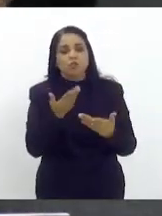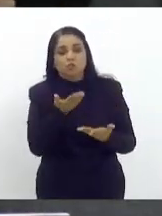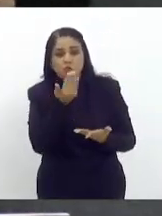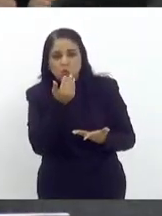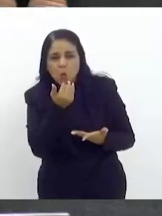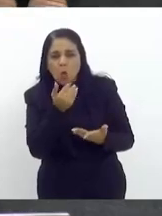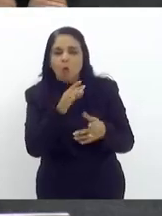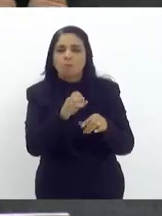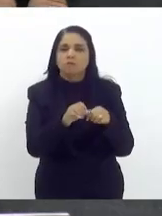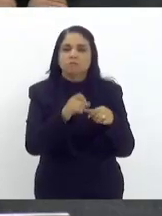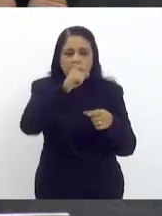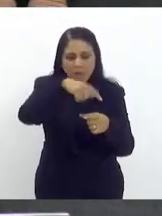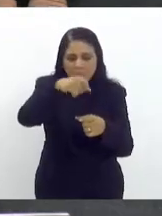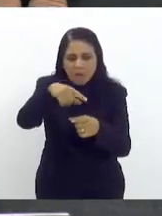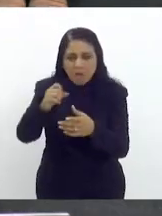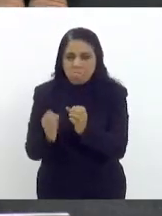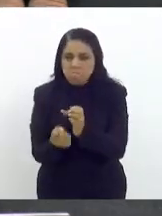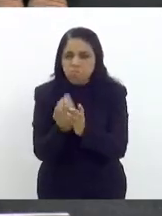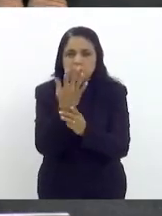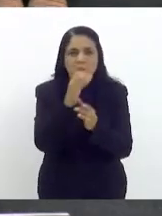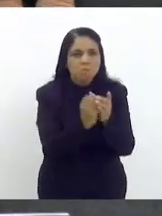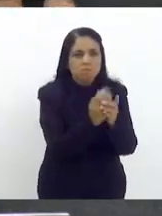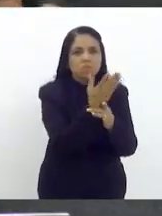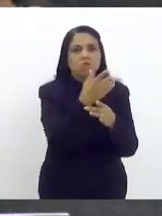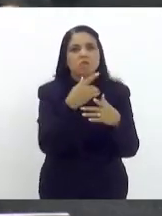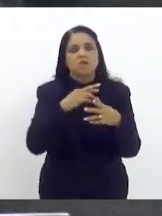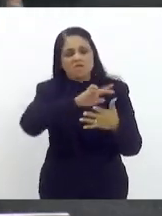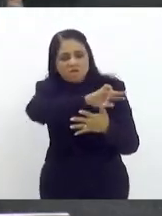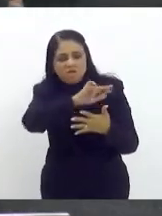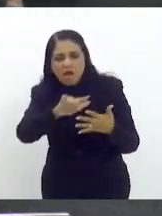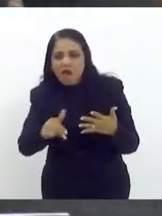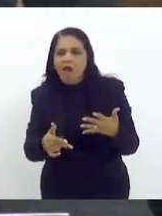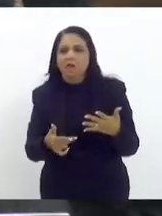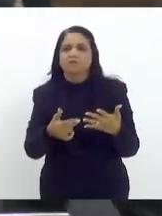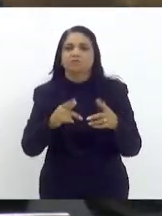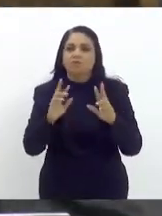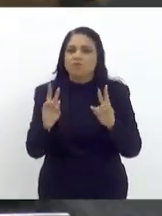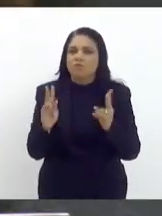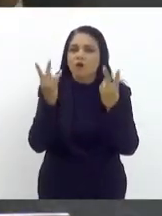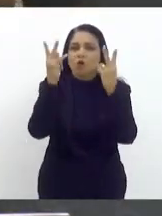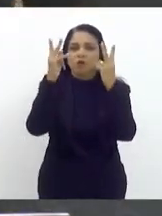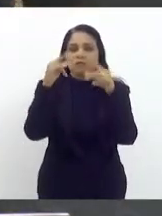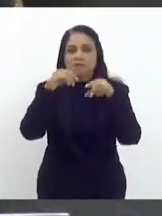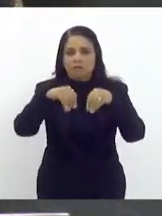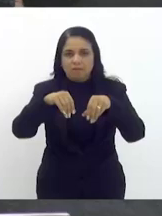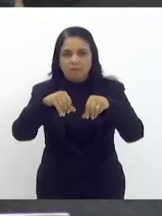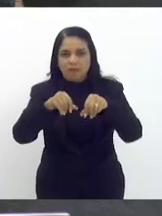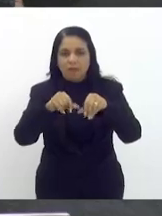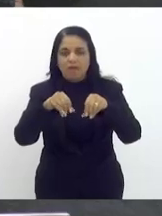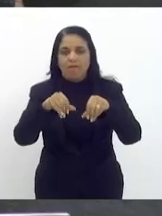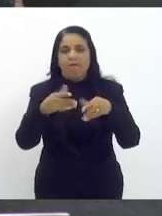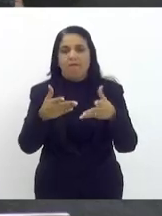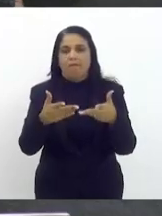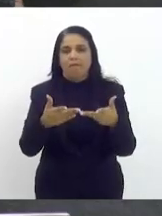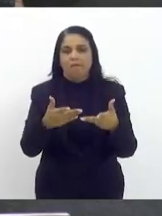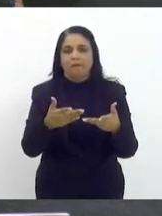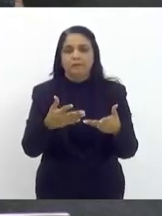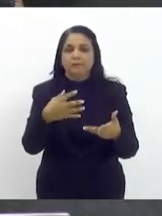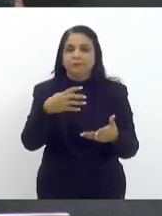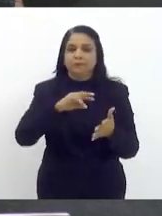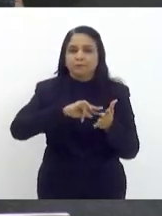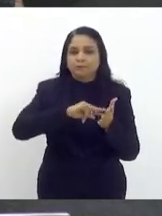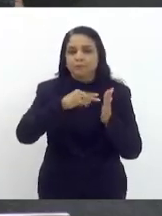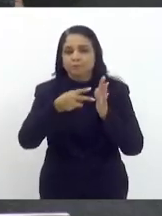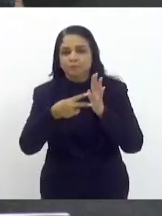produtividade diversidade um cuidado que valorize inclusive a terra como ativo no sentido